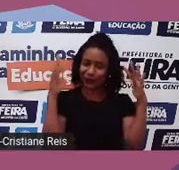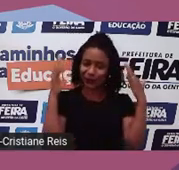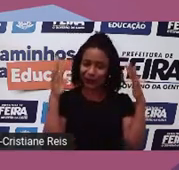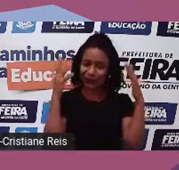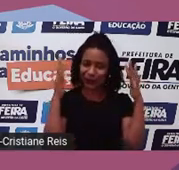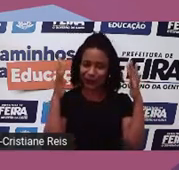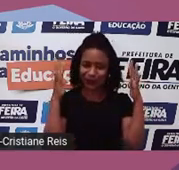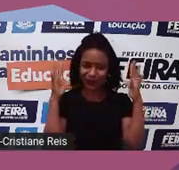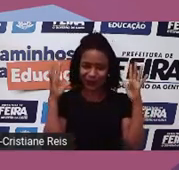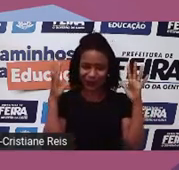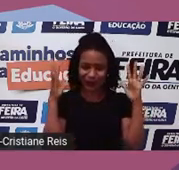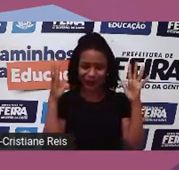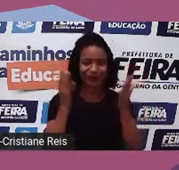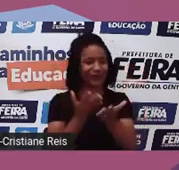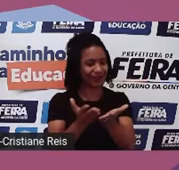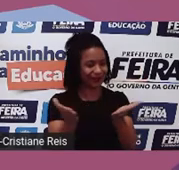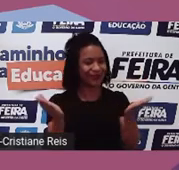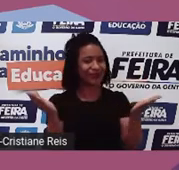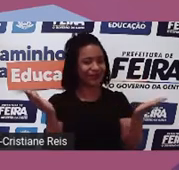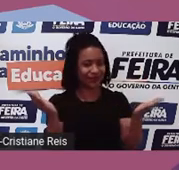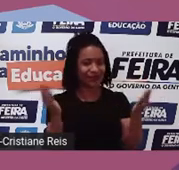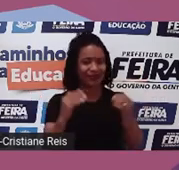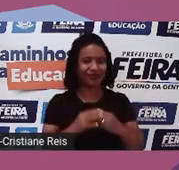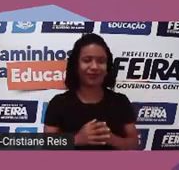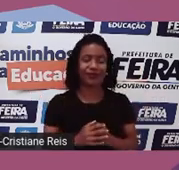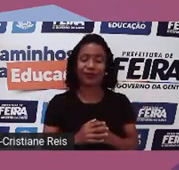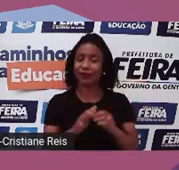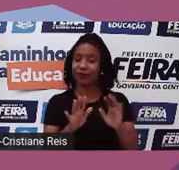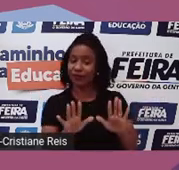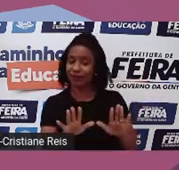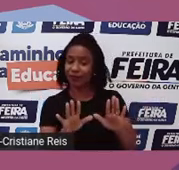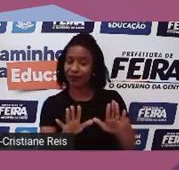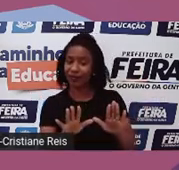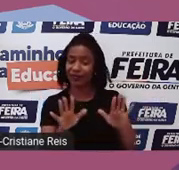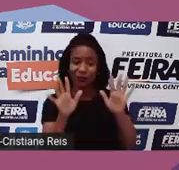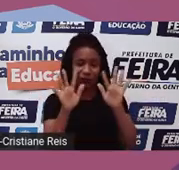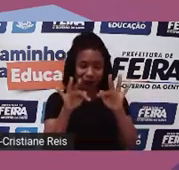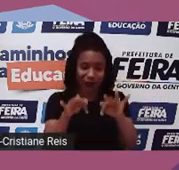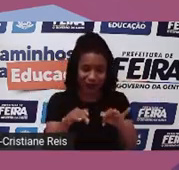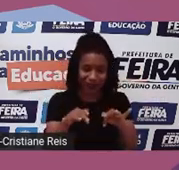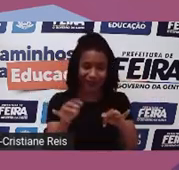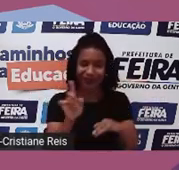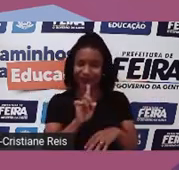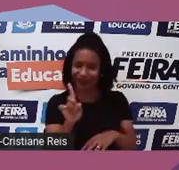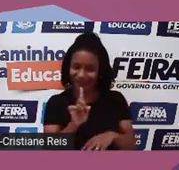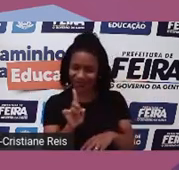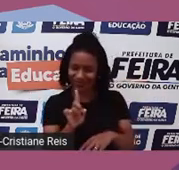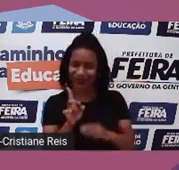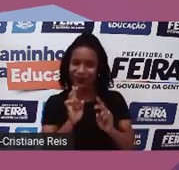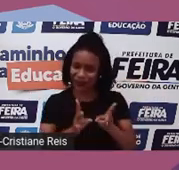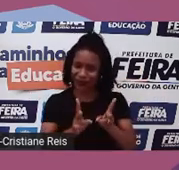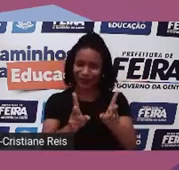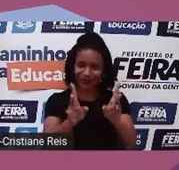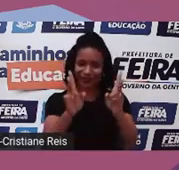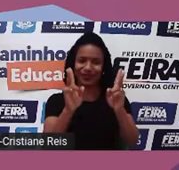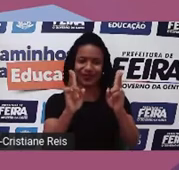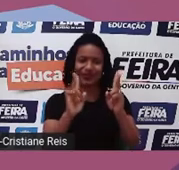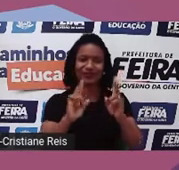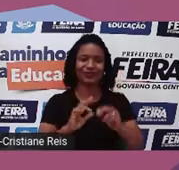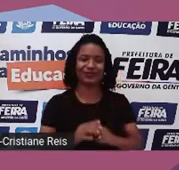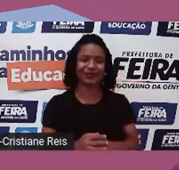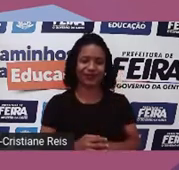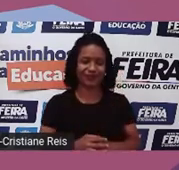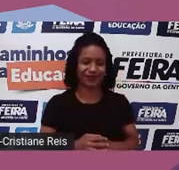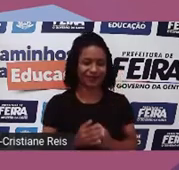internauta. Parabéns, internauta. Mas ainda não terminamos, né? But you not done yet. It's time to